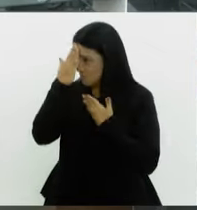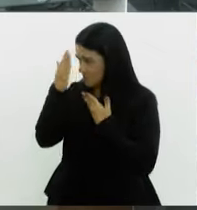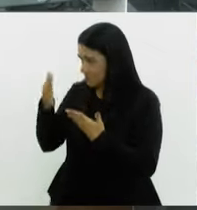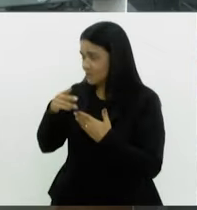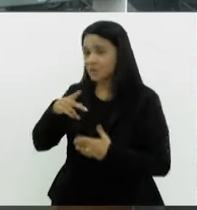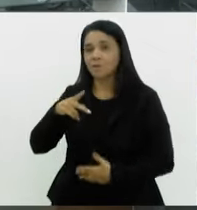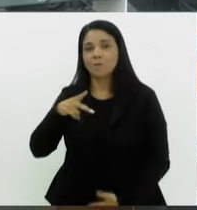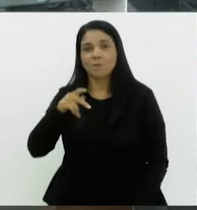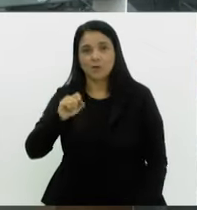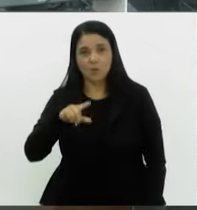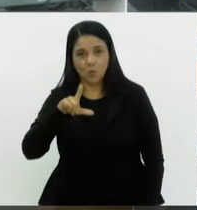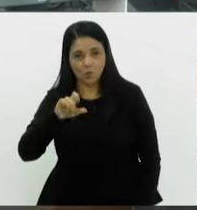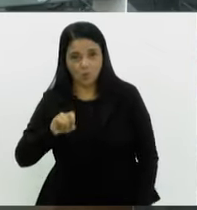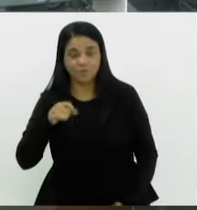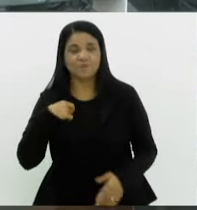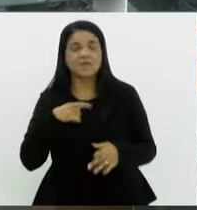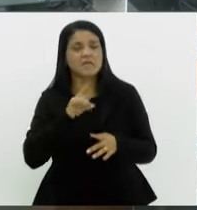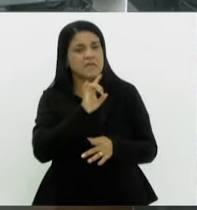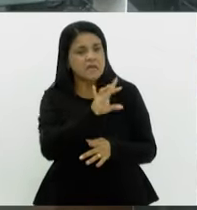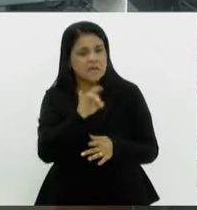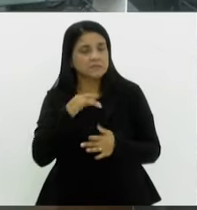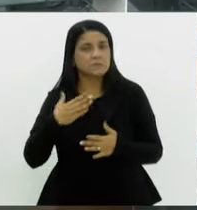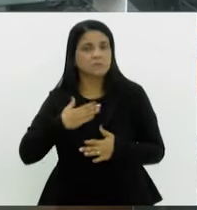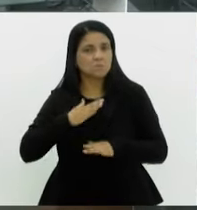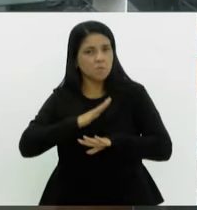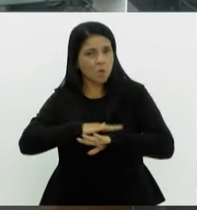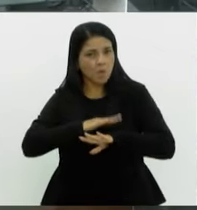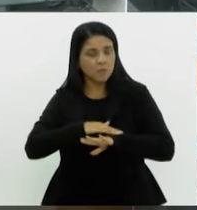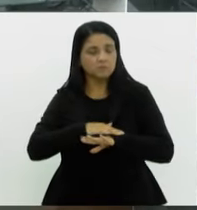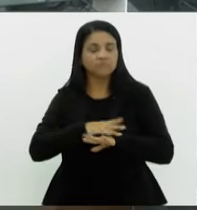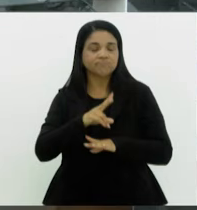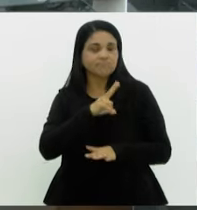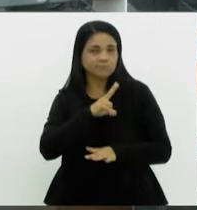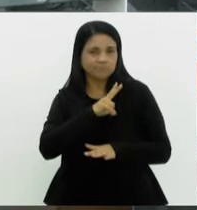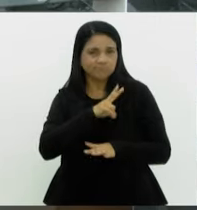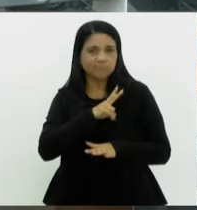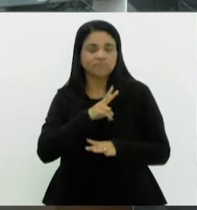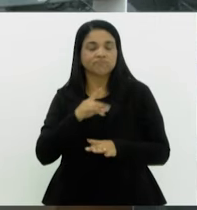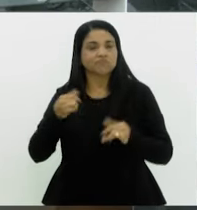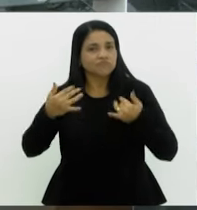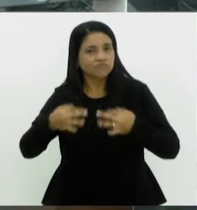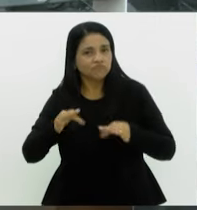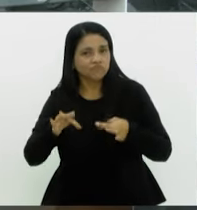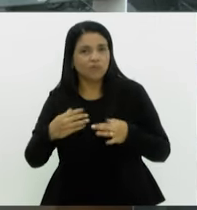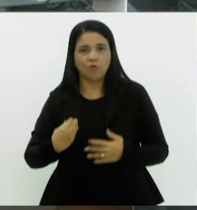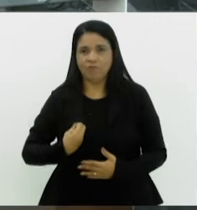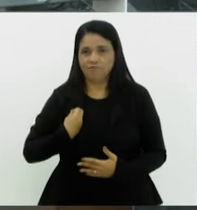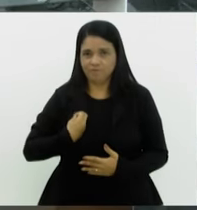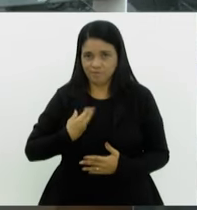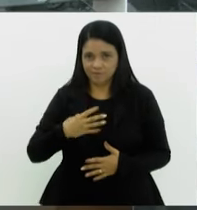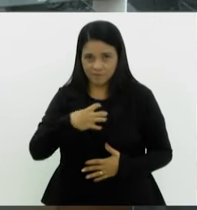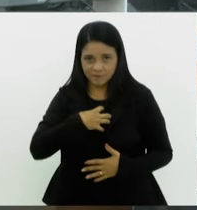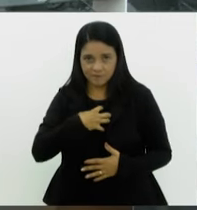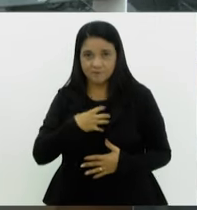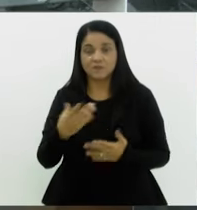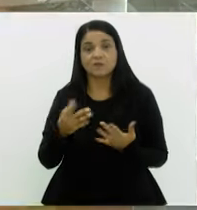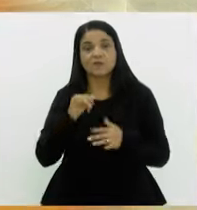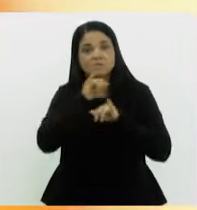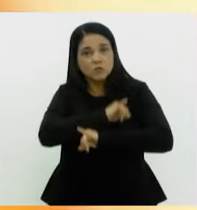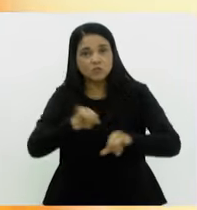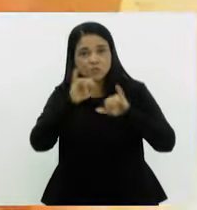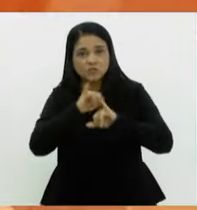É, cada um no seu momento, cada um vivencia a dor da sua forma. E a gente vai agora ao nosso giro de notícias de hoje.